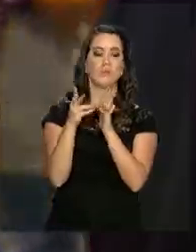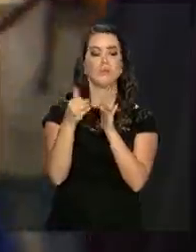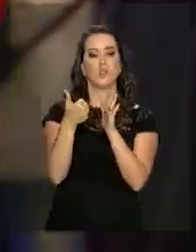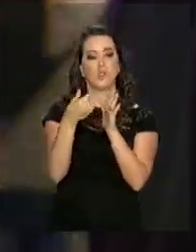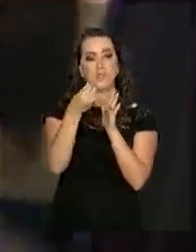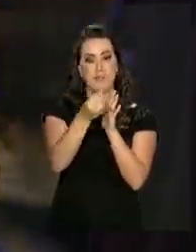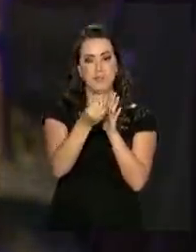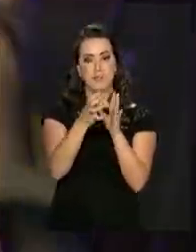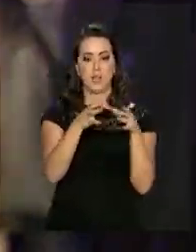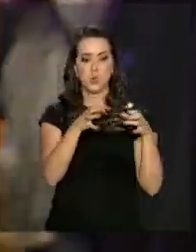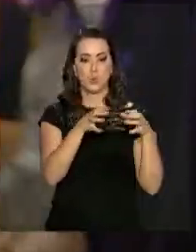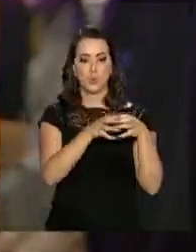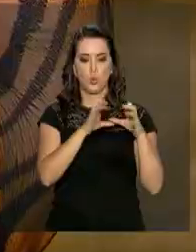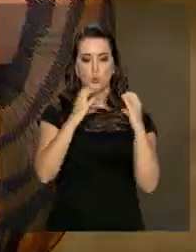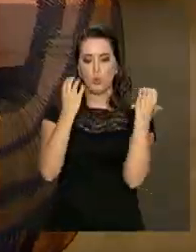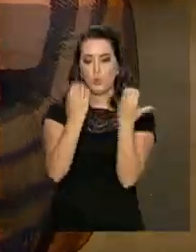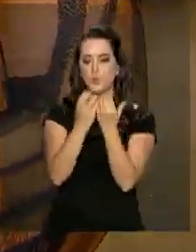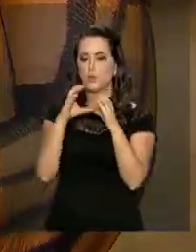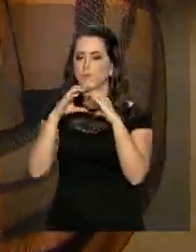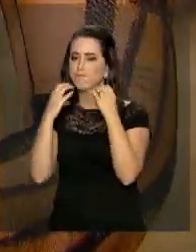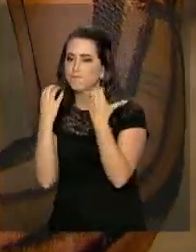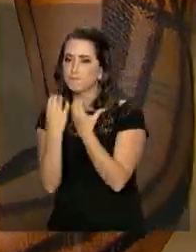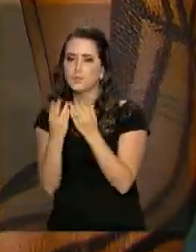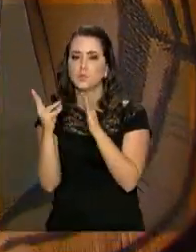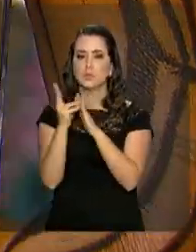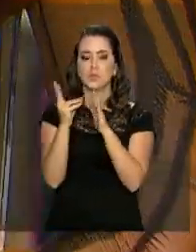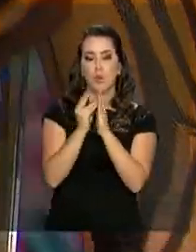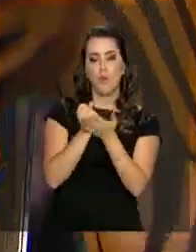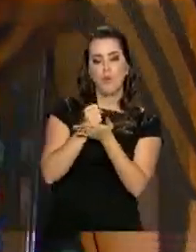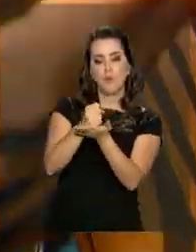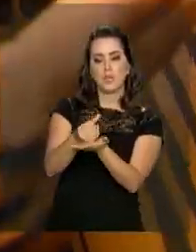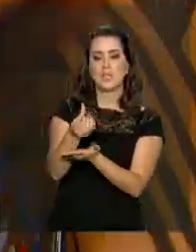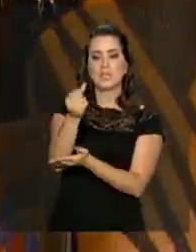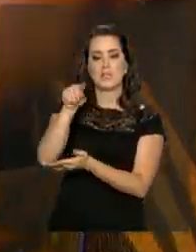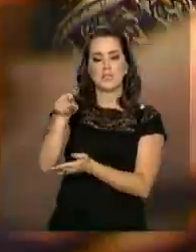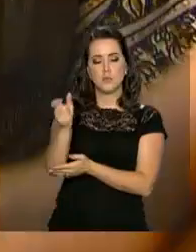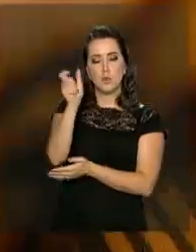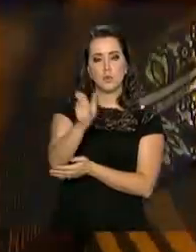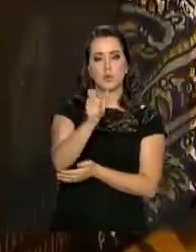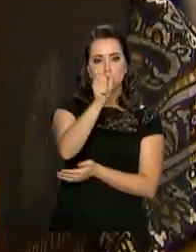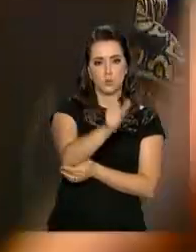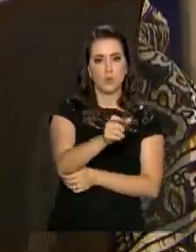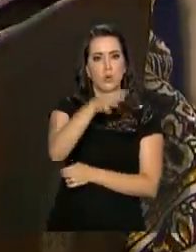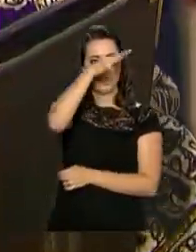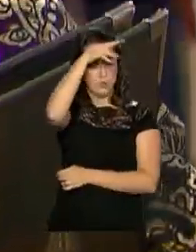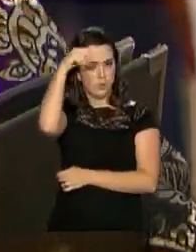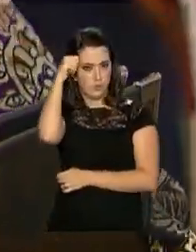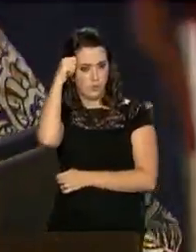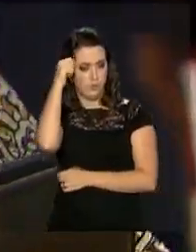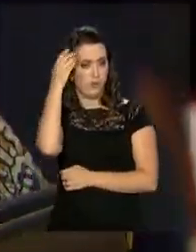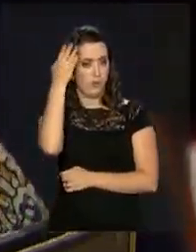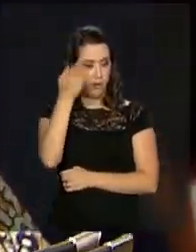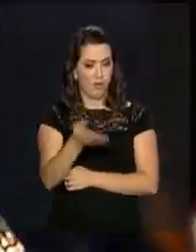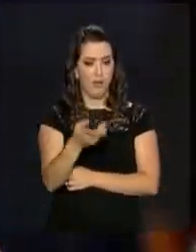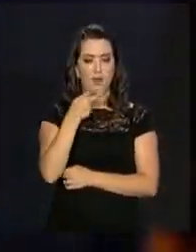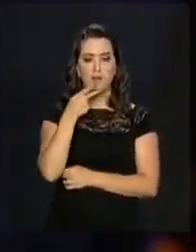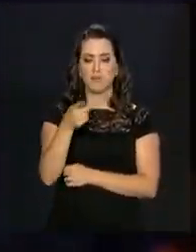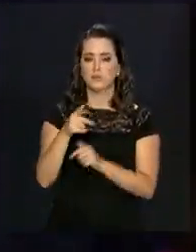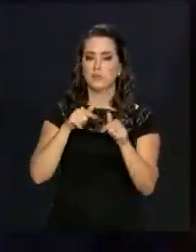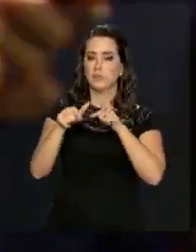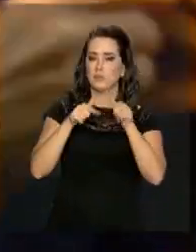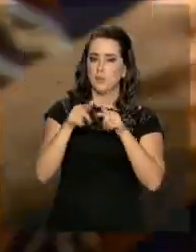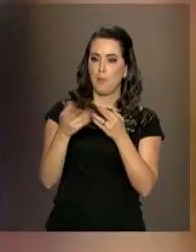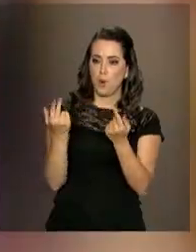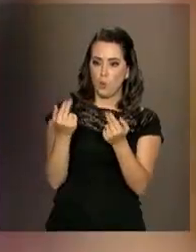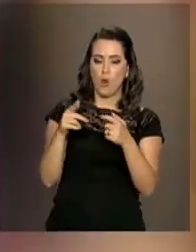em Mato Grosso. O atendimento é oferecido a mais de 6 mil pessoas de cerca de 60 aldeias. Mapulu trabalha com um